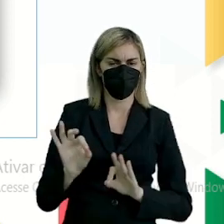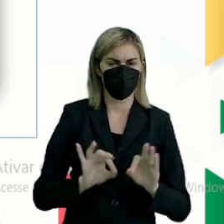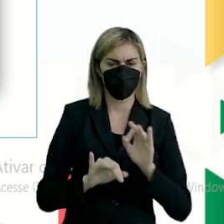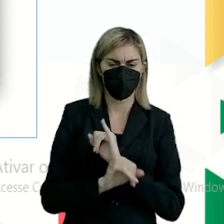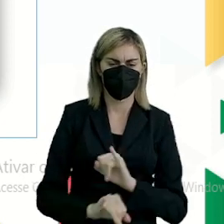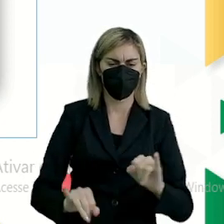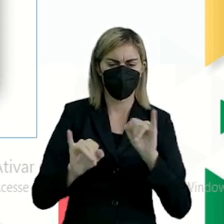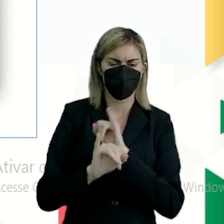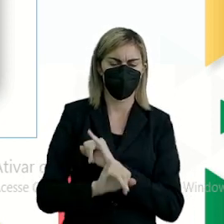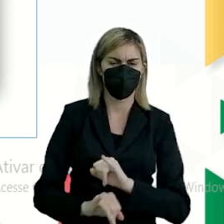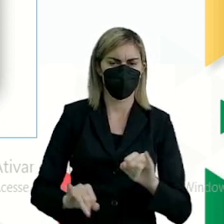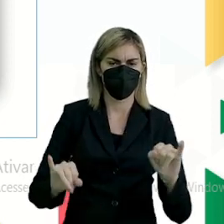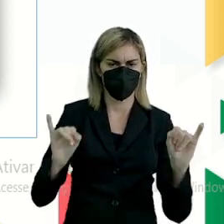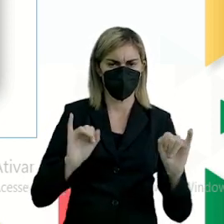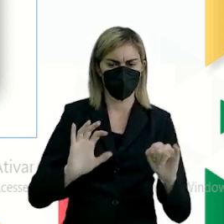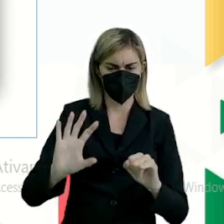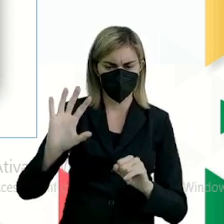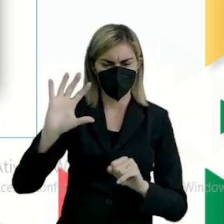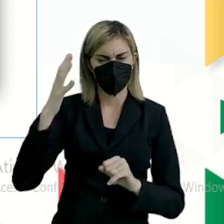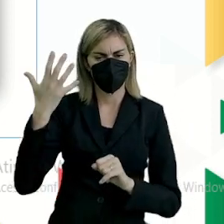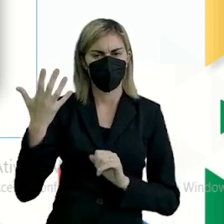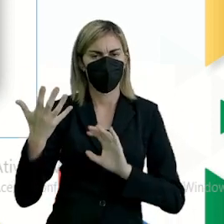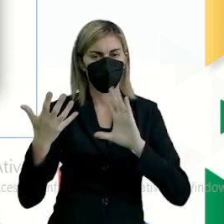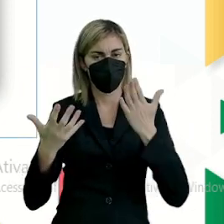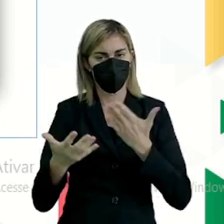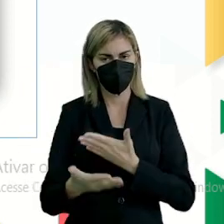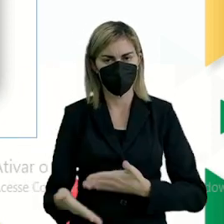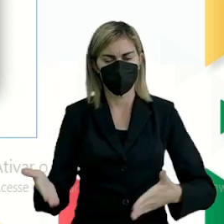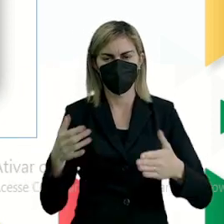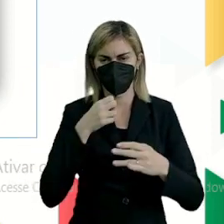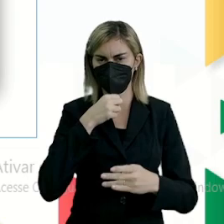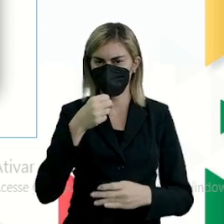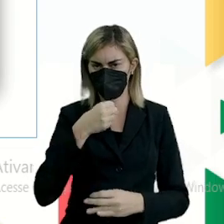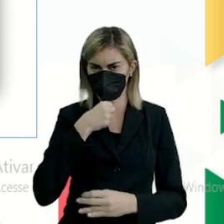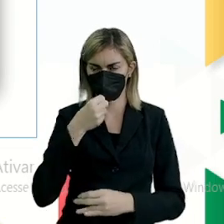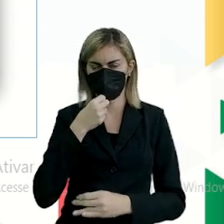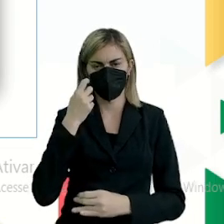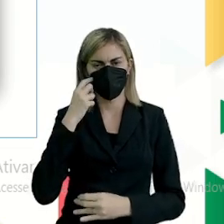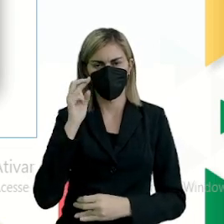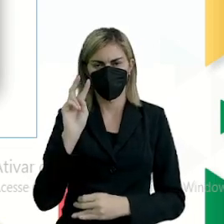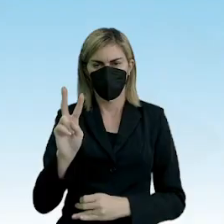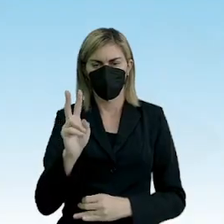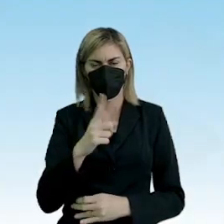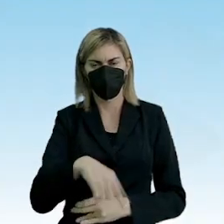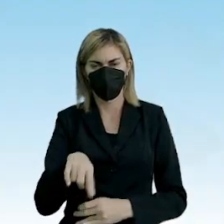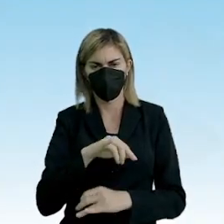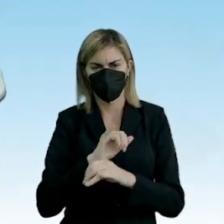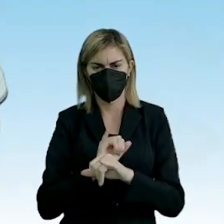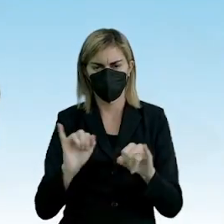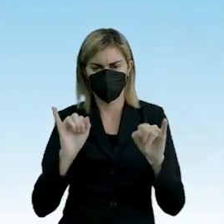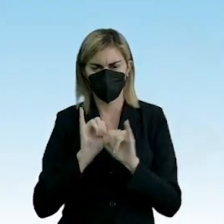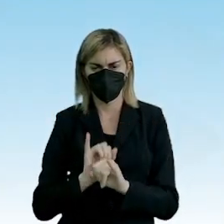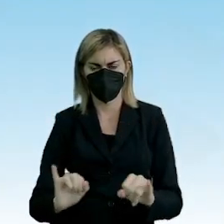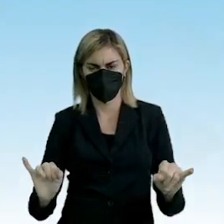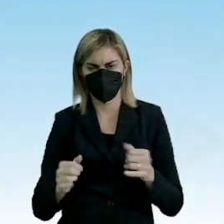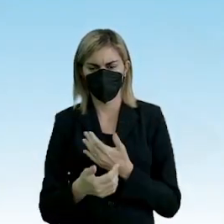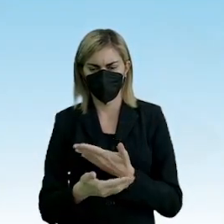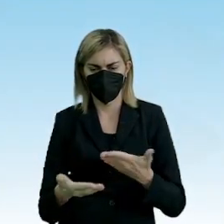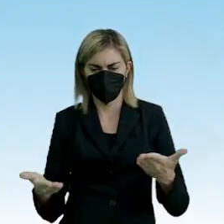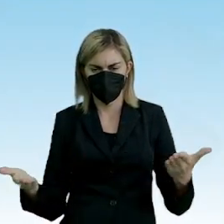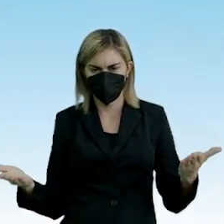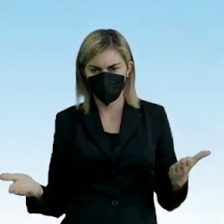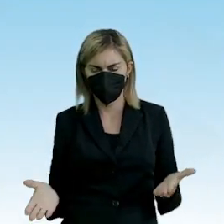divulgação de acontecimento por meio jornalístico. Olhando para mim, a notícia, como eu falei a vocês,